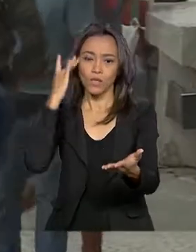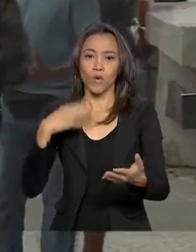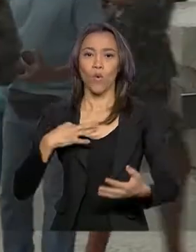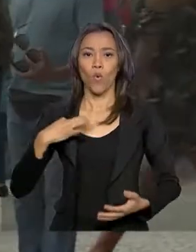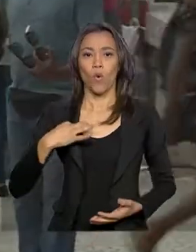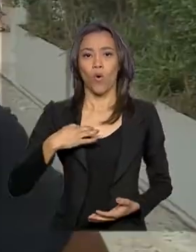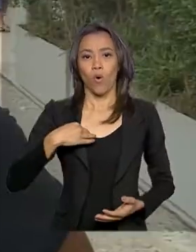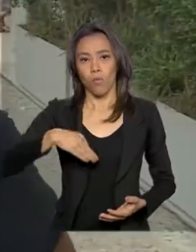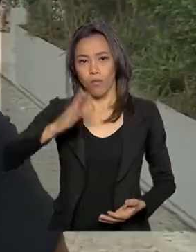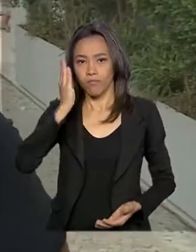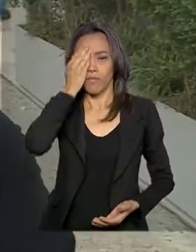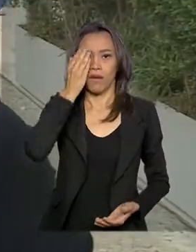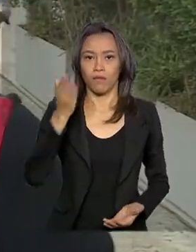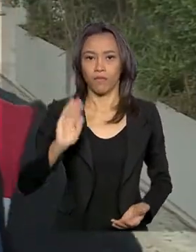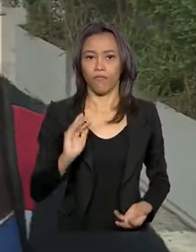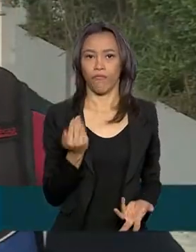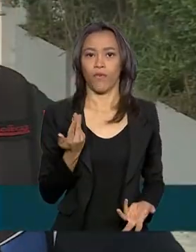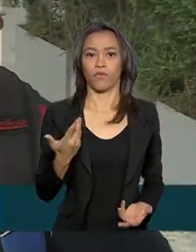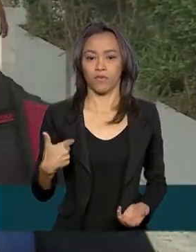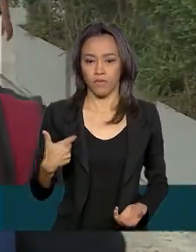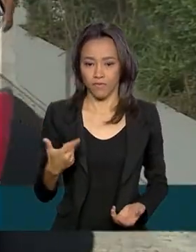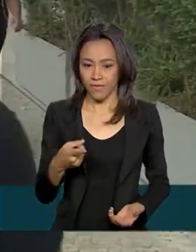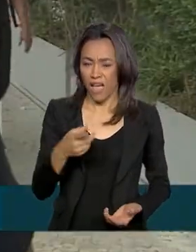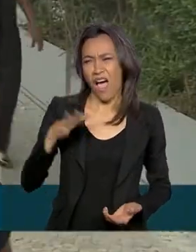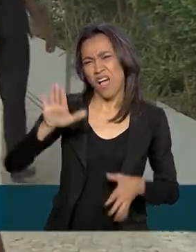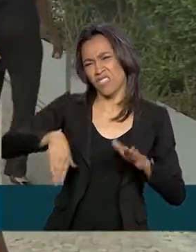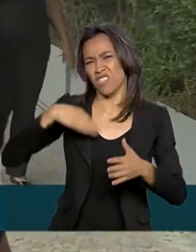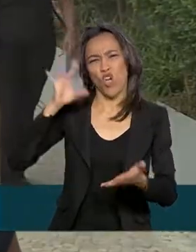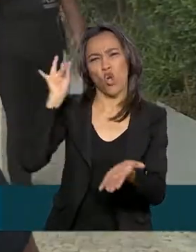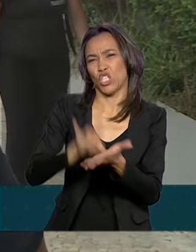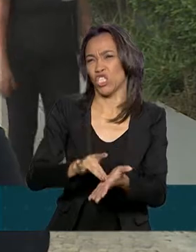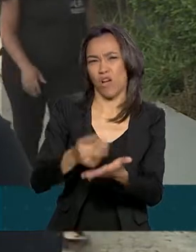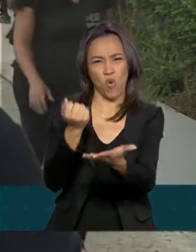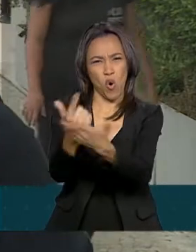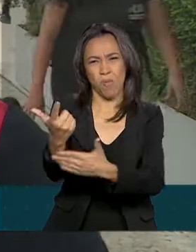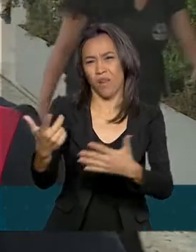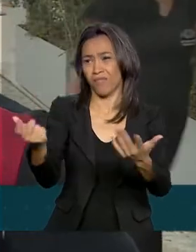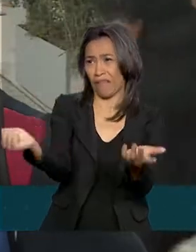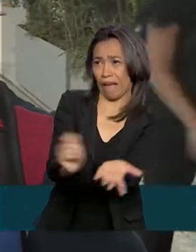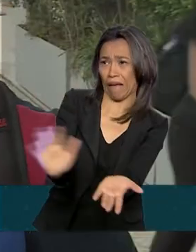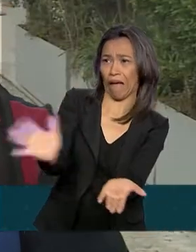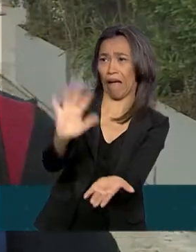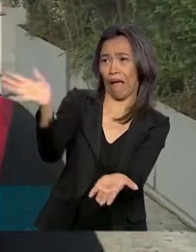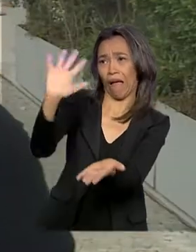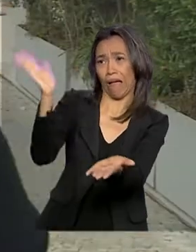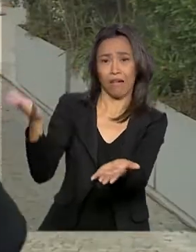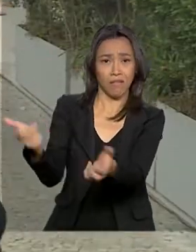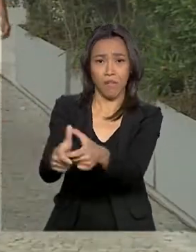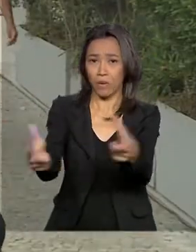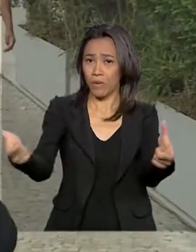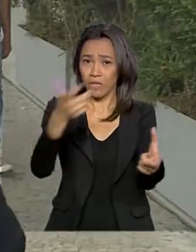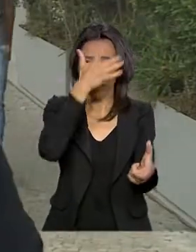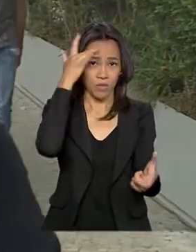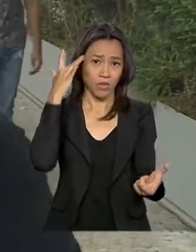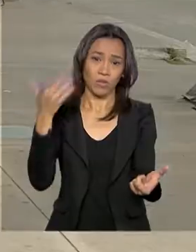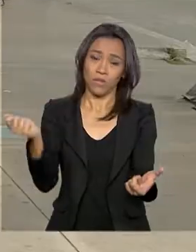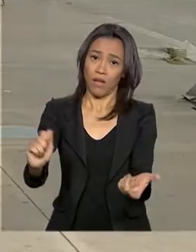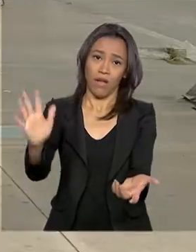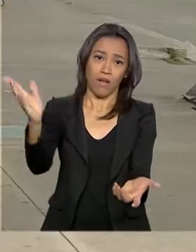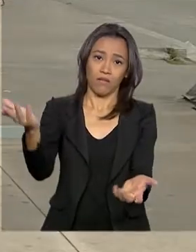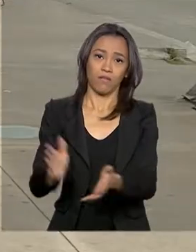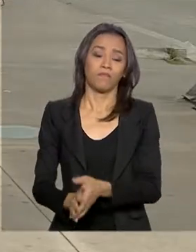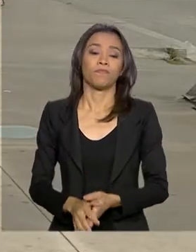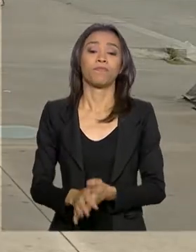falsificada. Nem sempre dá para comprar o original, porque o original não está acessível à maioria da população, pelo preço.